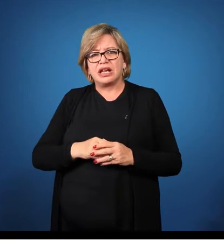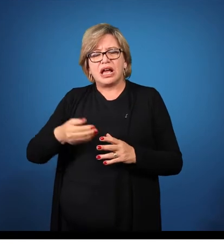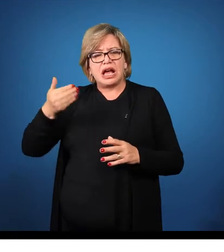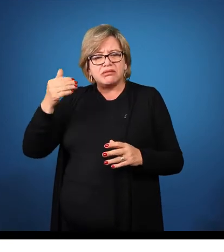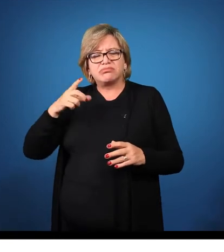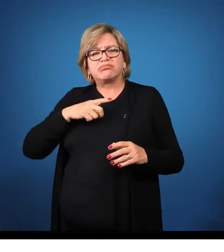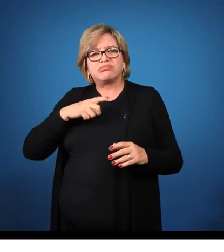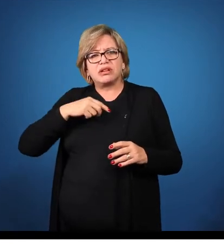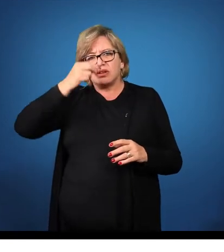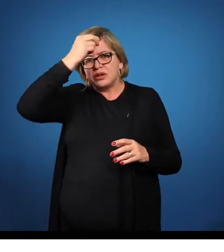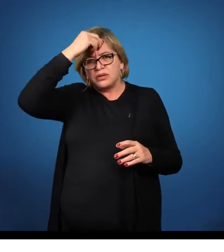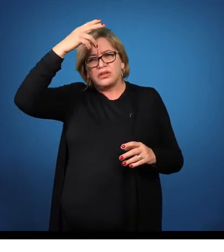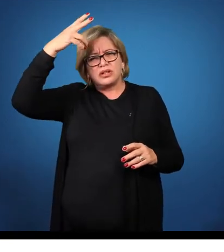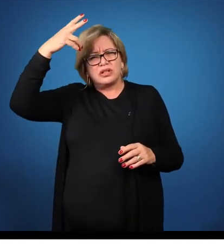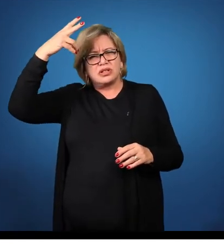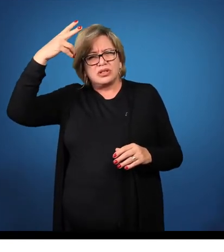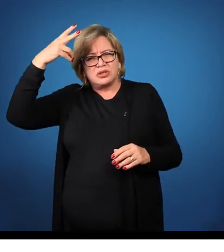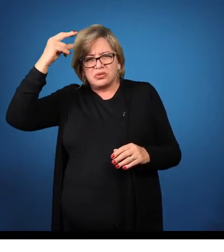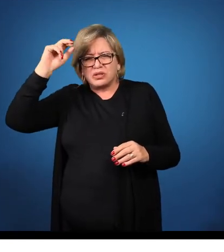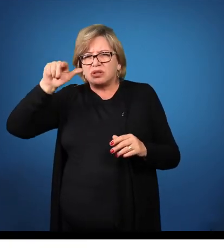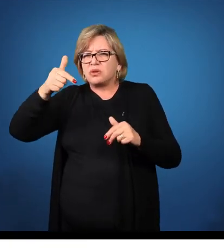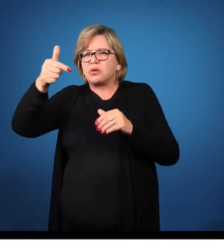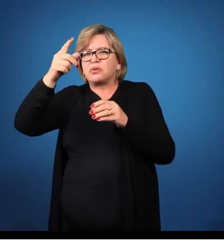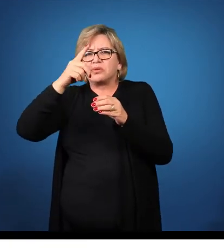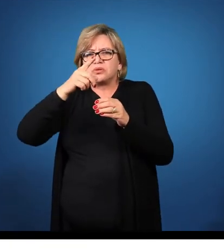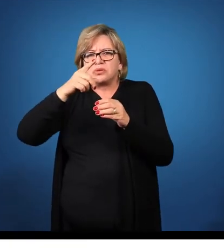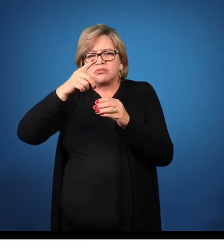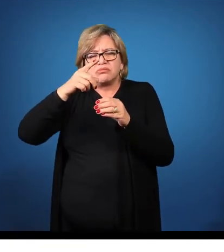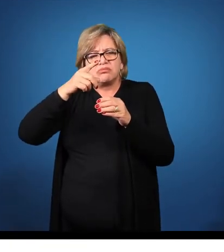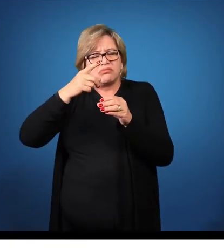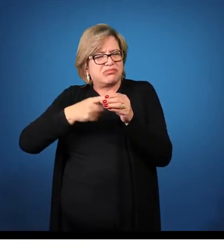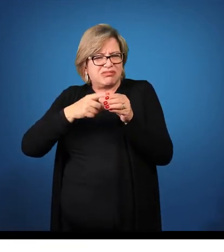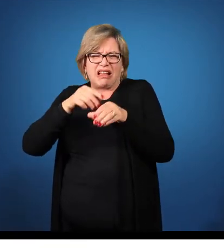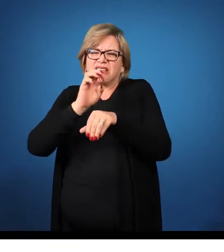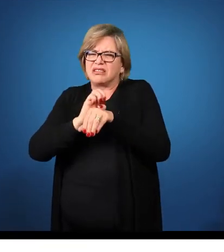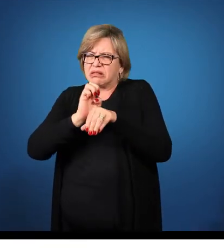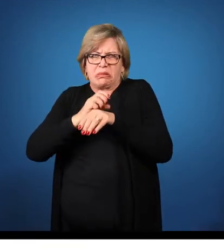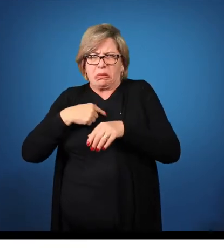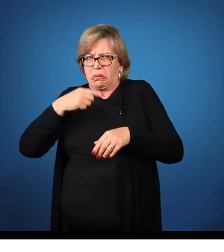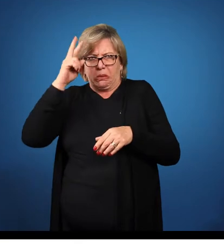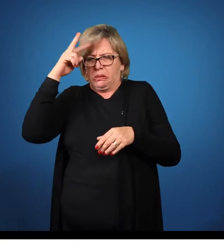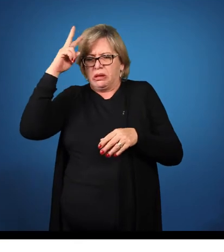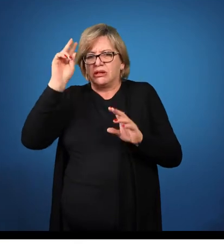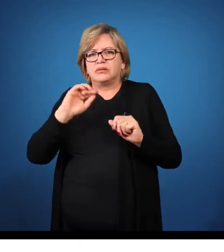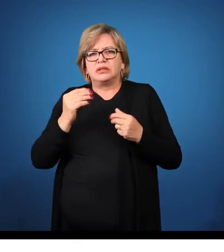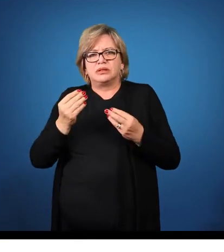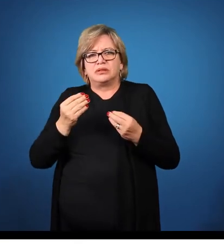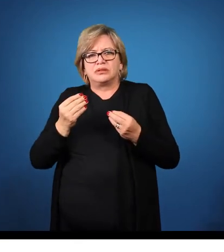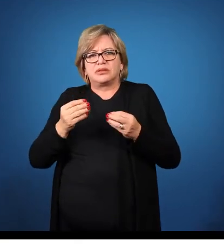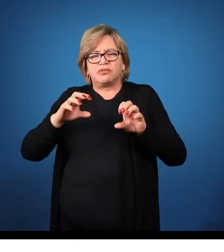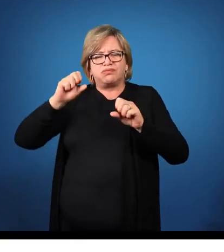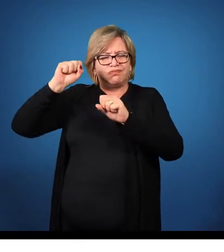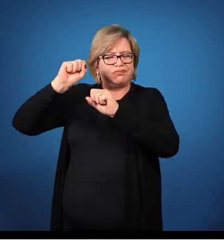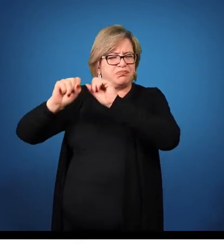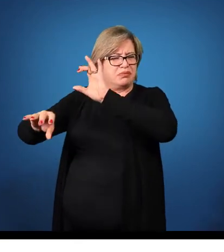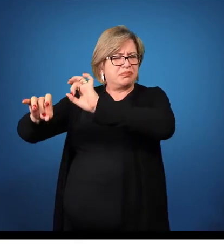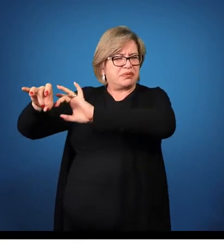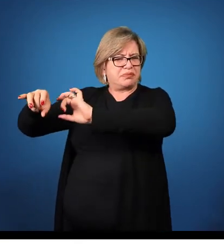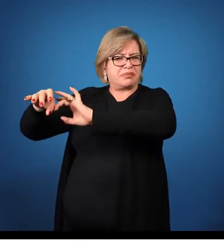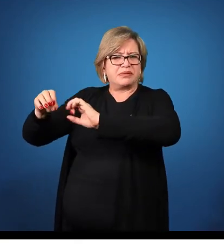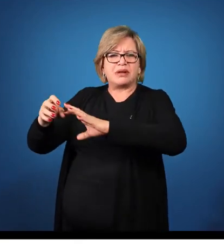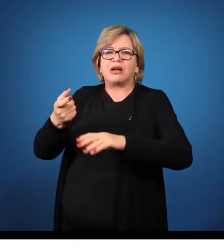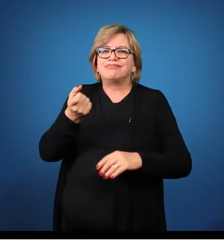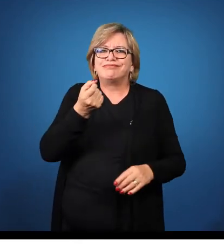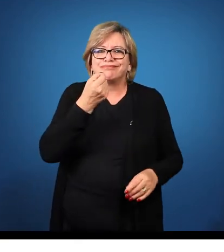prefeitura, se eu não me engano, não vou falar o estado aqui porque eu não me recordo, mas uma prefeitura que teve que jogar milhares de